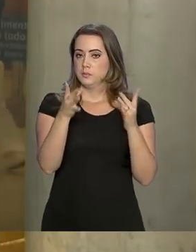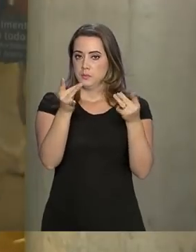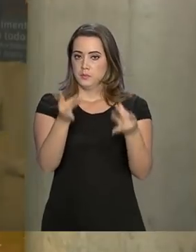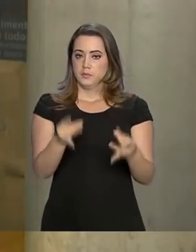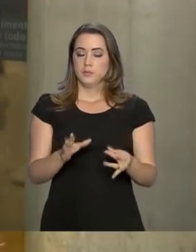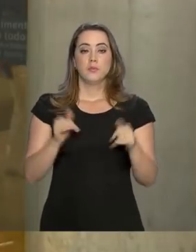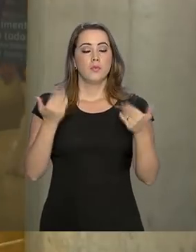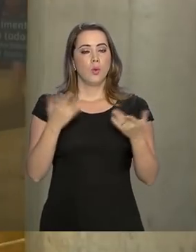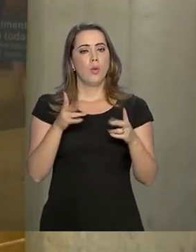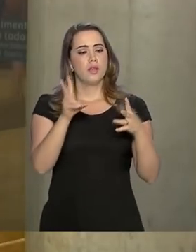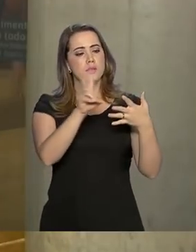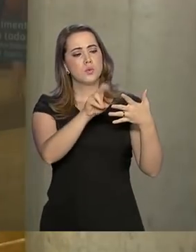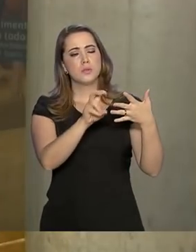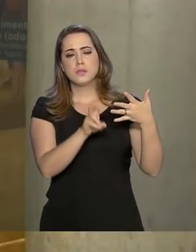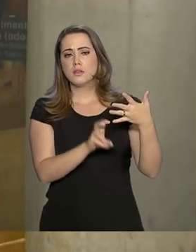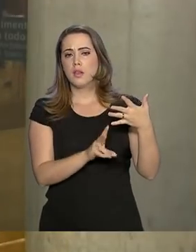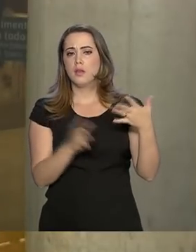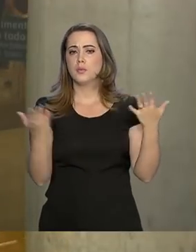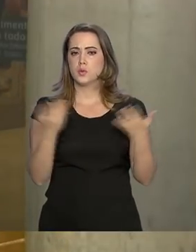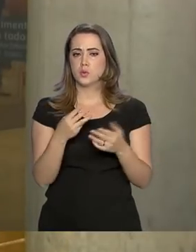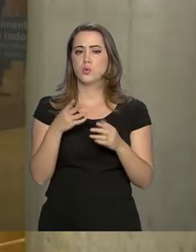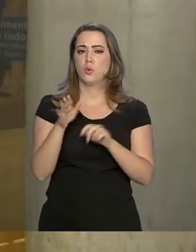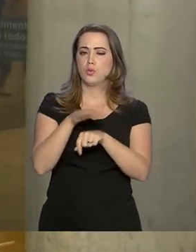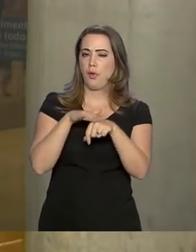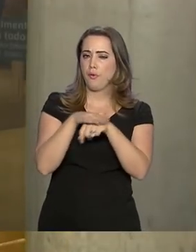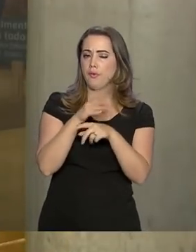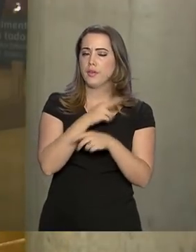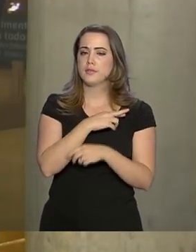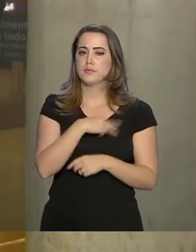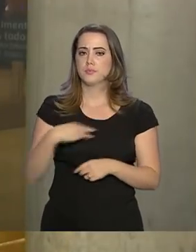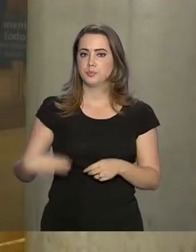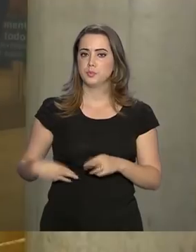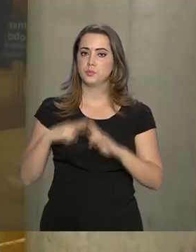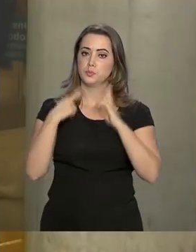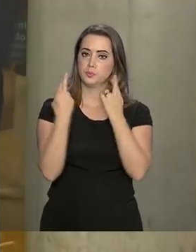quais foram os temas tratados pelos ministros nessa reunião.